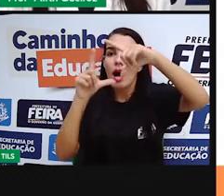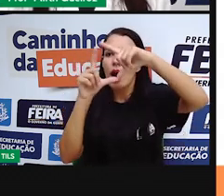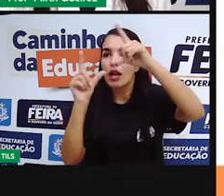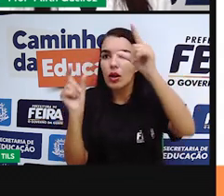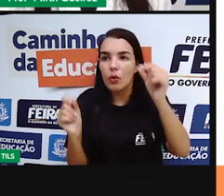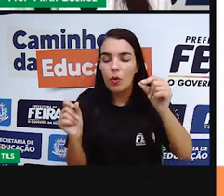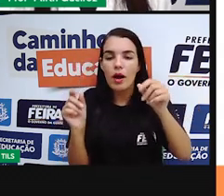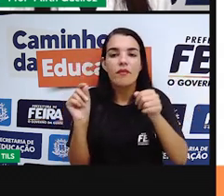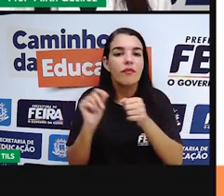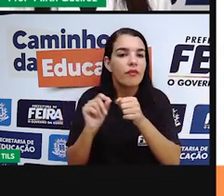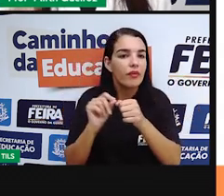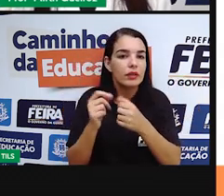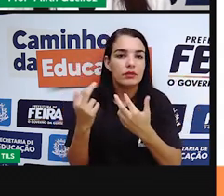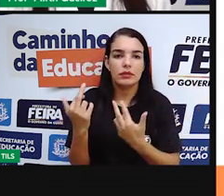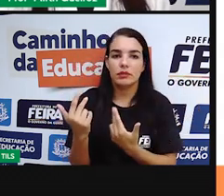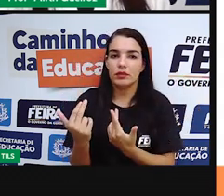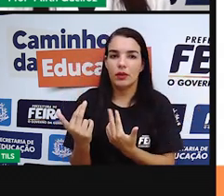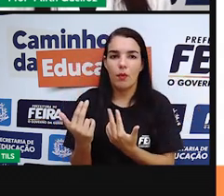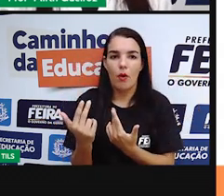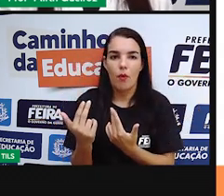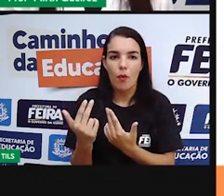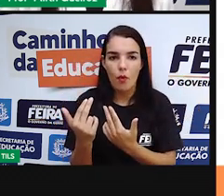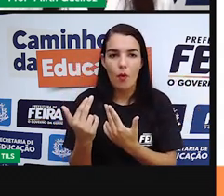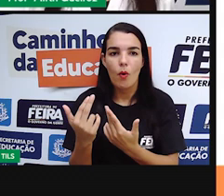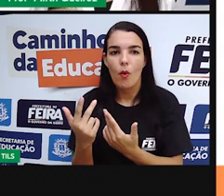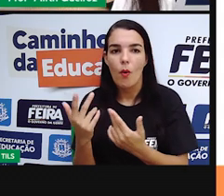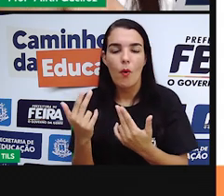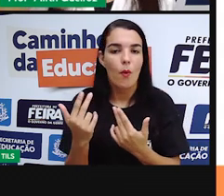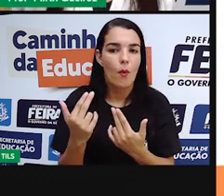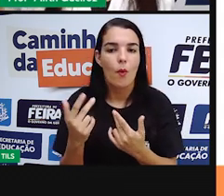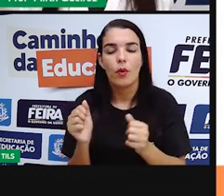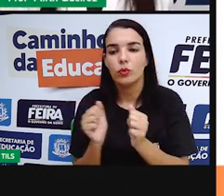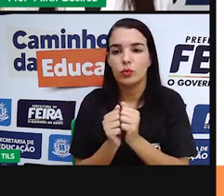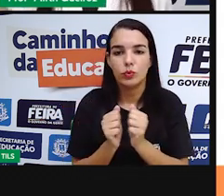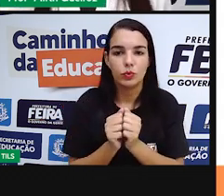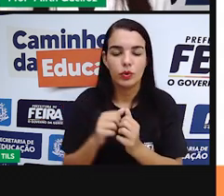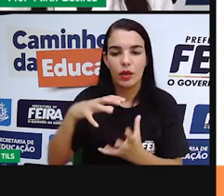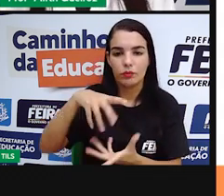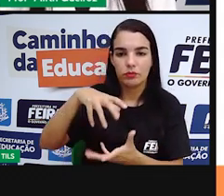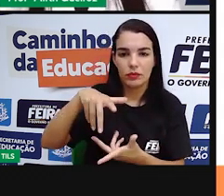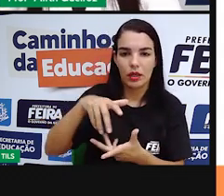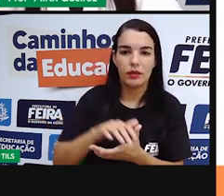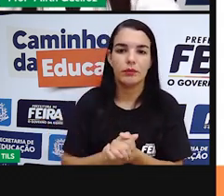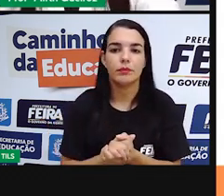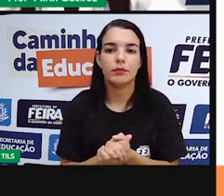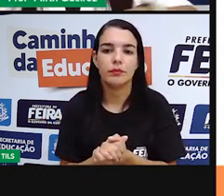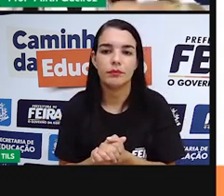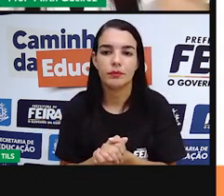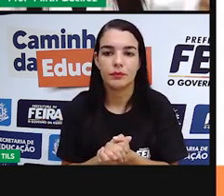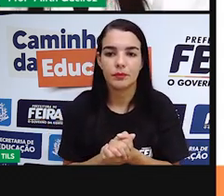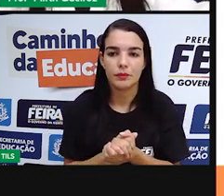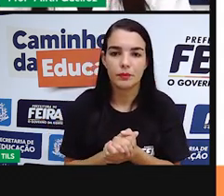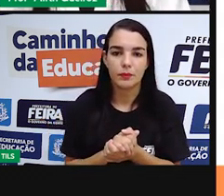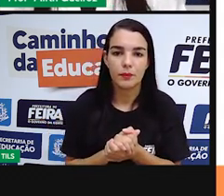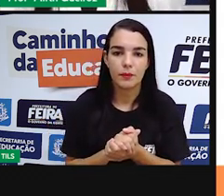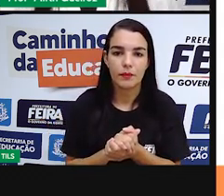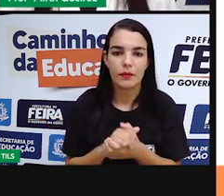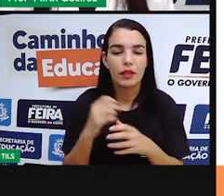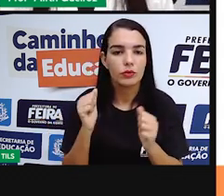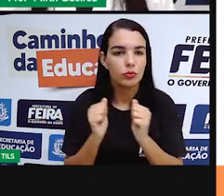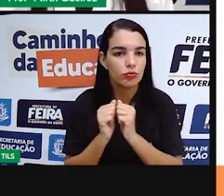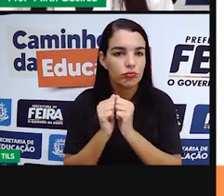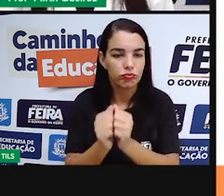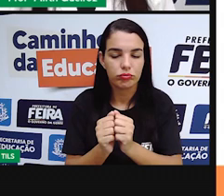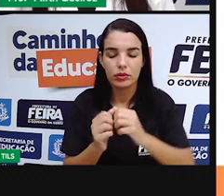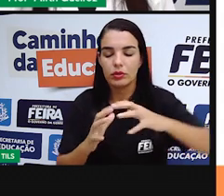de rotação em torno de si mesma e faz o movimento de translação aí ao redor da Terra e, ao mesmo tempo, acompanhando também esse